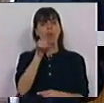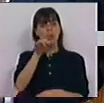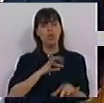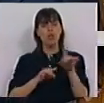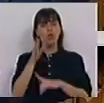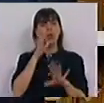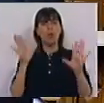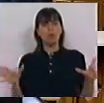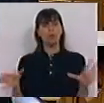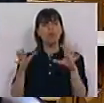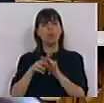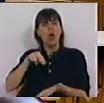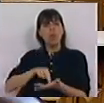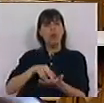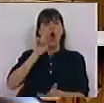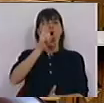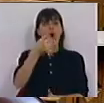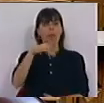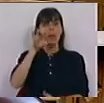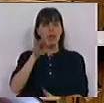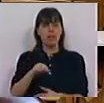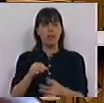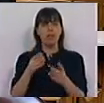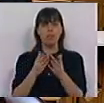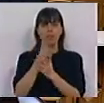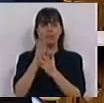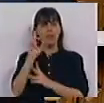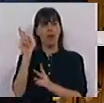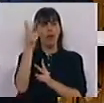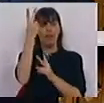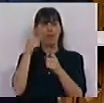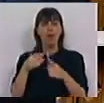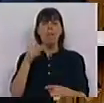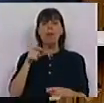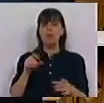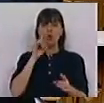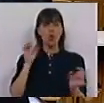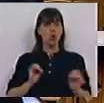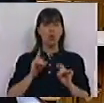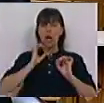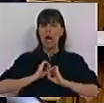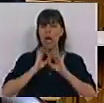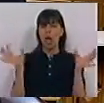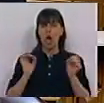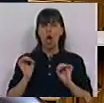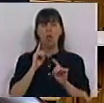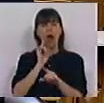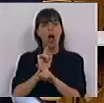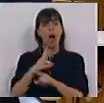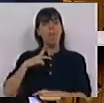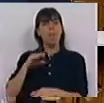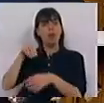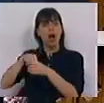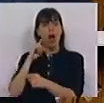Sr. Deputado, é em relação à posição do PCP, tem sido ambígua. O PCP não tem defendido com clareza a permanência de